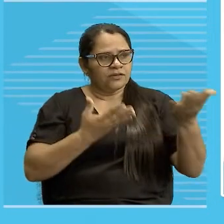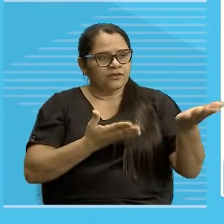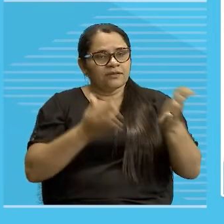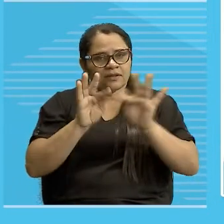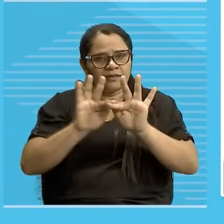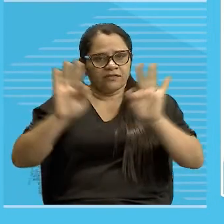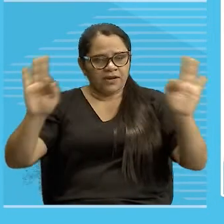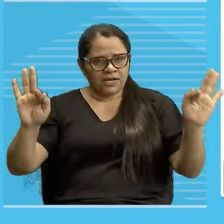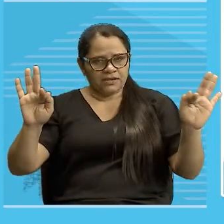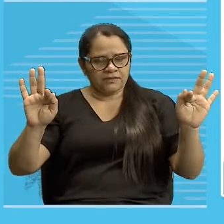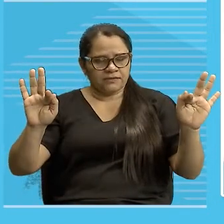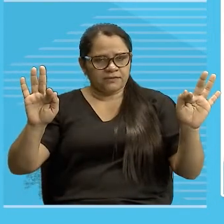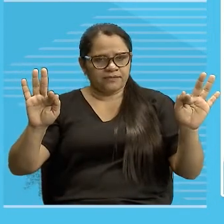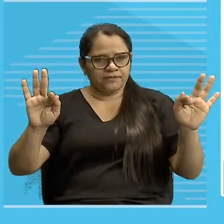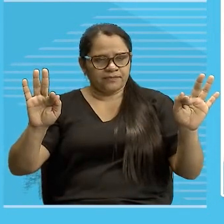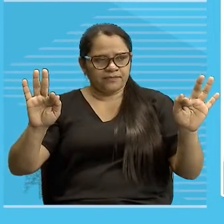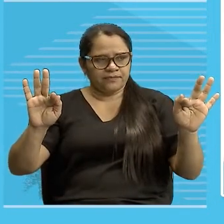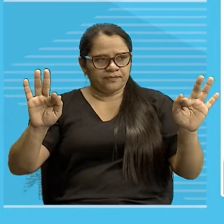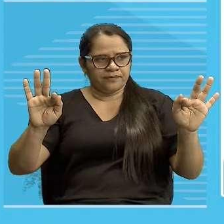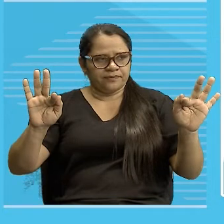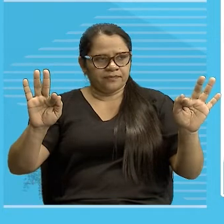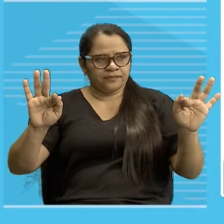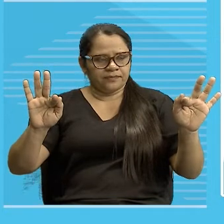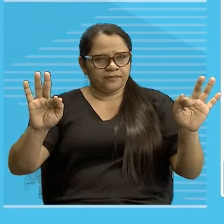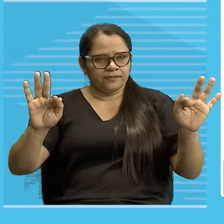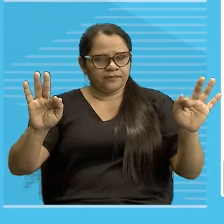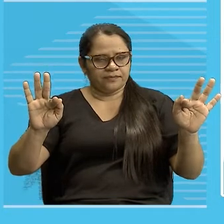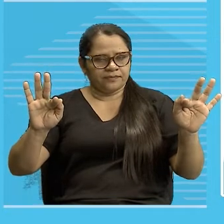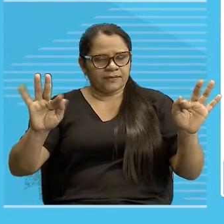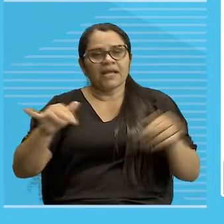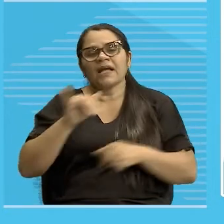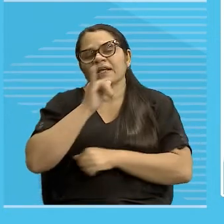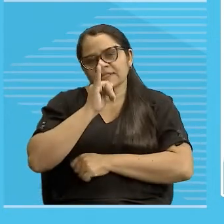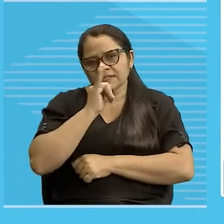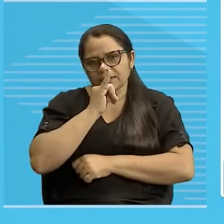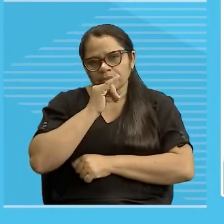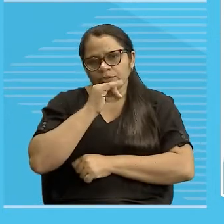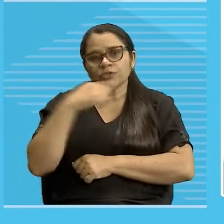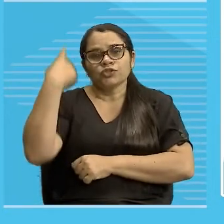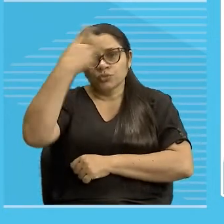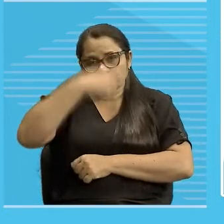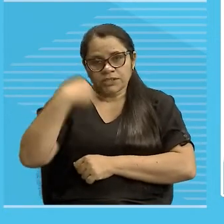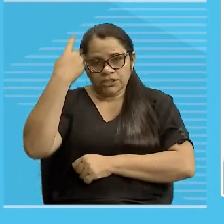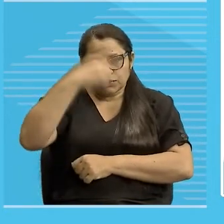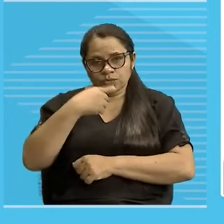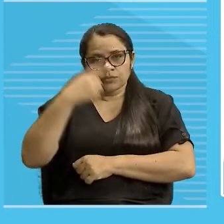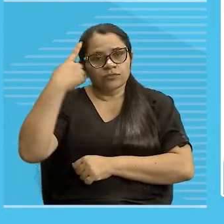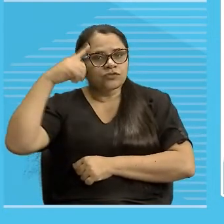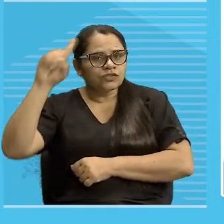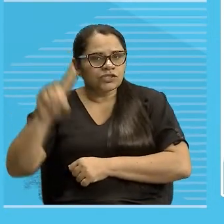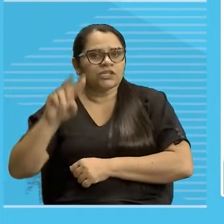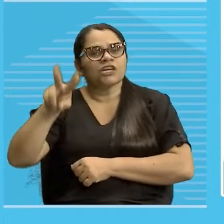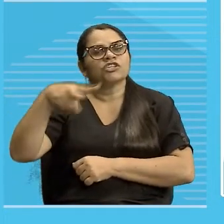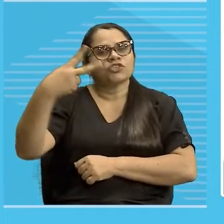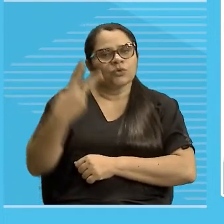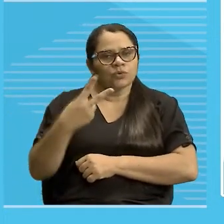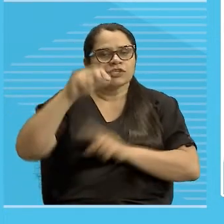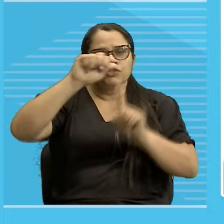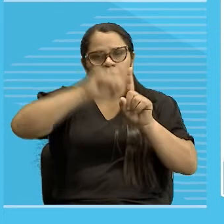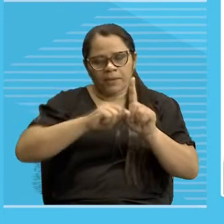vamos supor que o domingo, dia 2 de outubro, já tenha passado, então, quem está na segunda-feira,